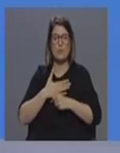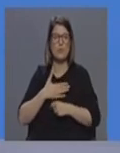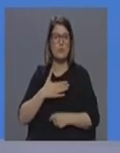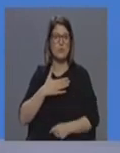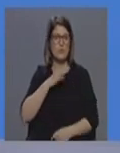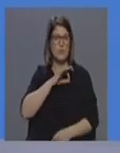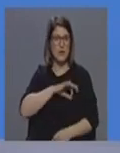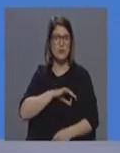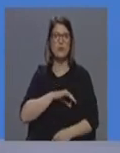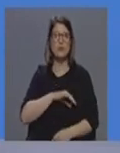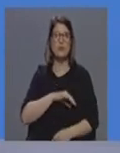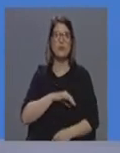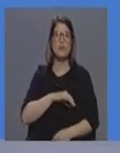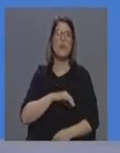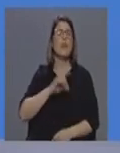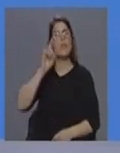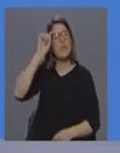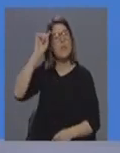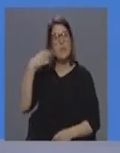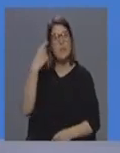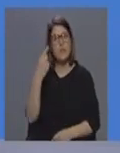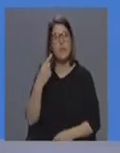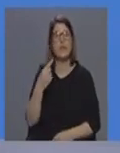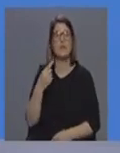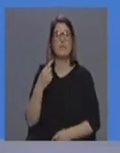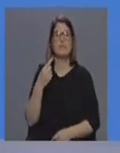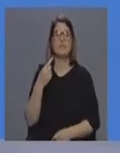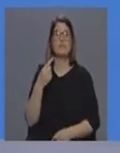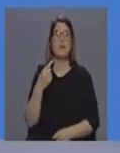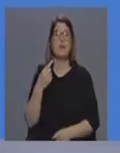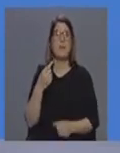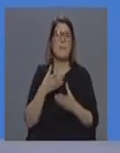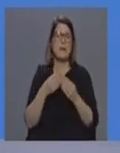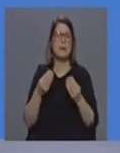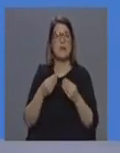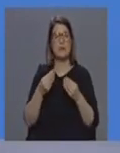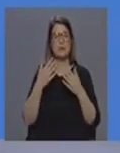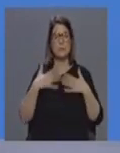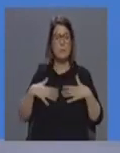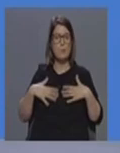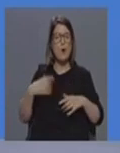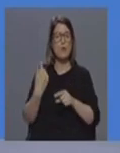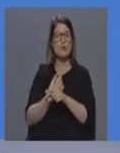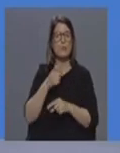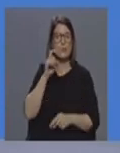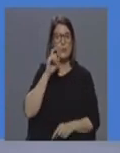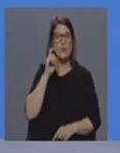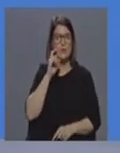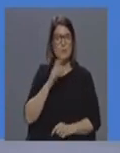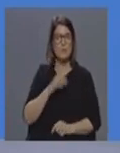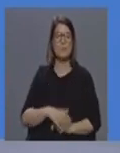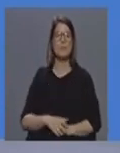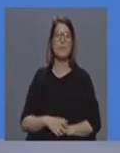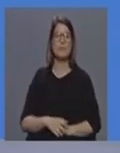saibam usar de forma adequada os equipamentos de proteção individual